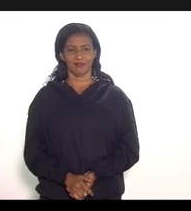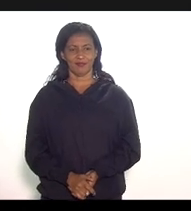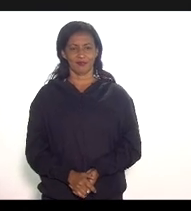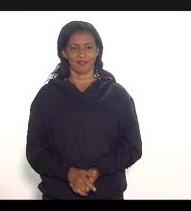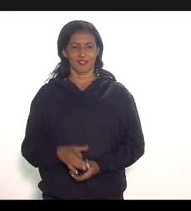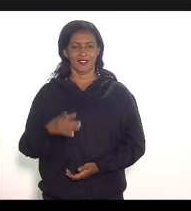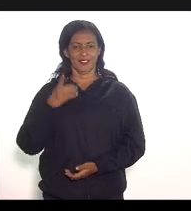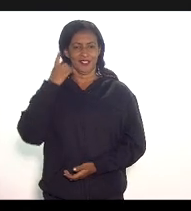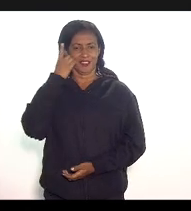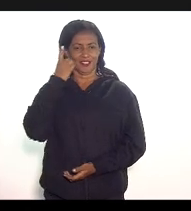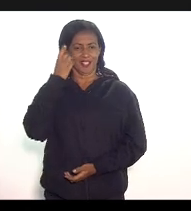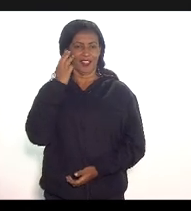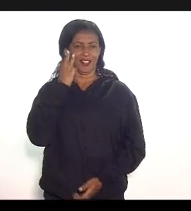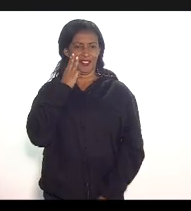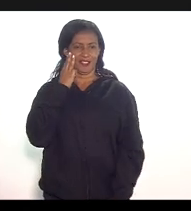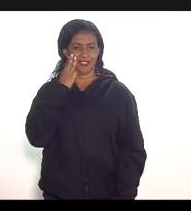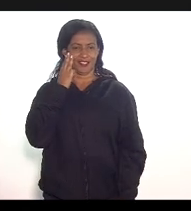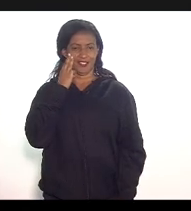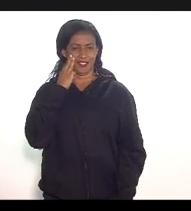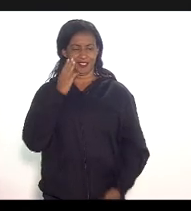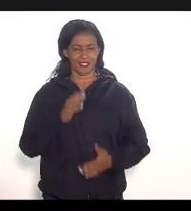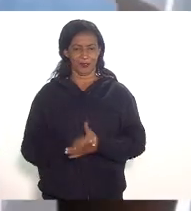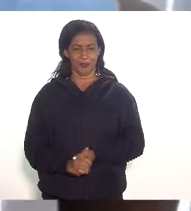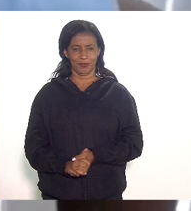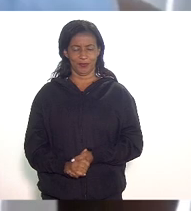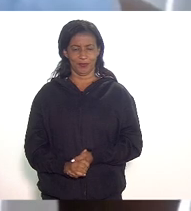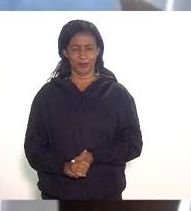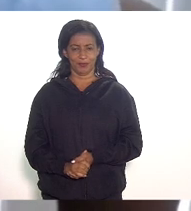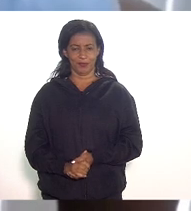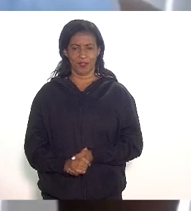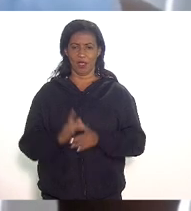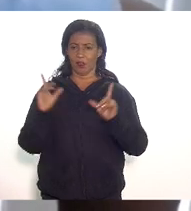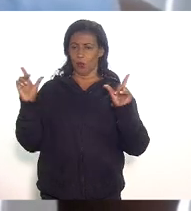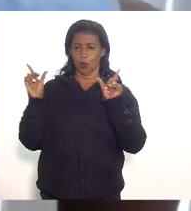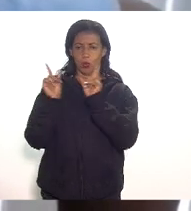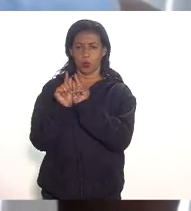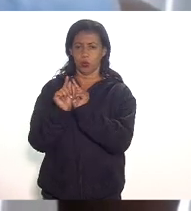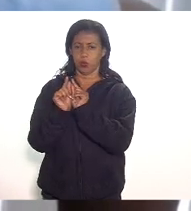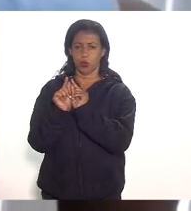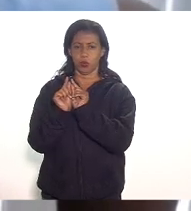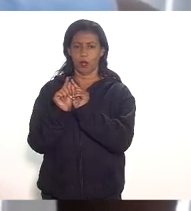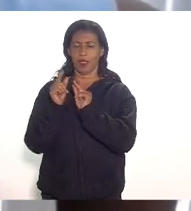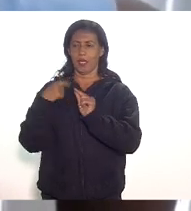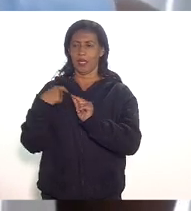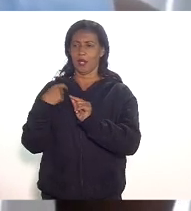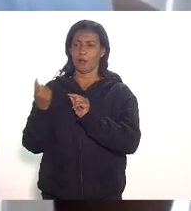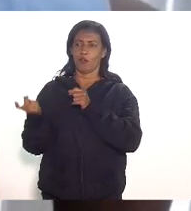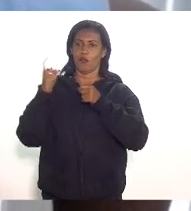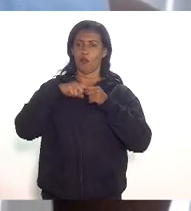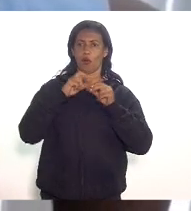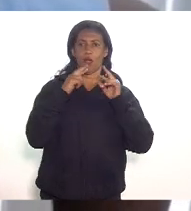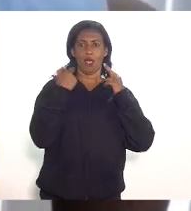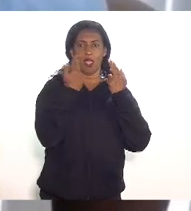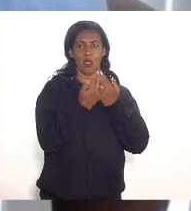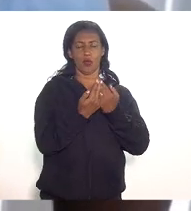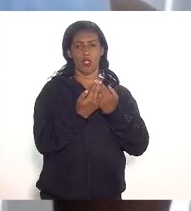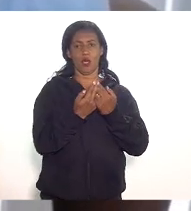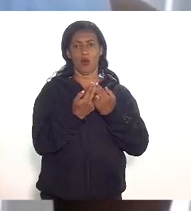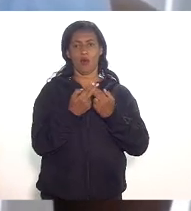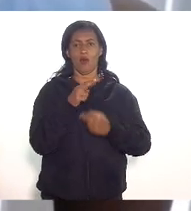Valdar Carneiro por favor deputado Luiz Paulo muito brevemente eu preciso entrar na reunião da Comissão Especial da Indústria Naval